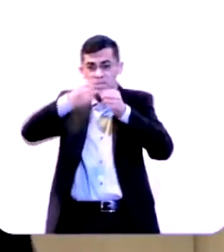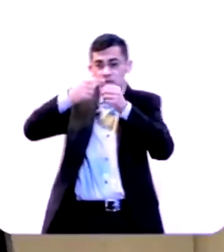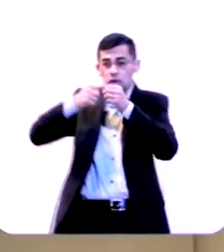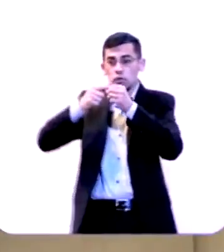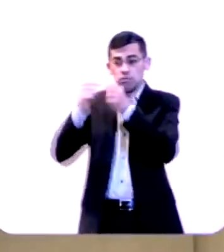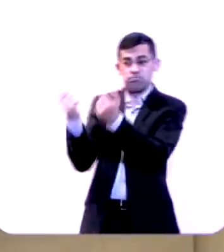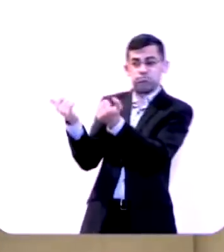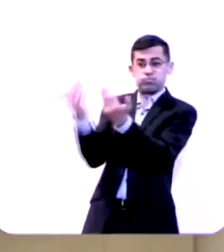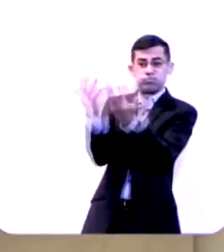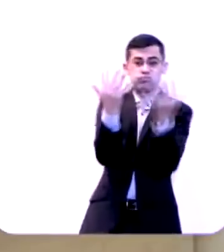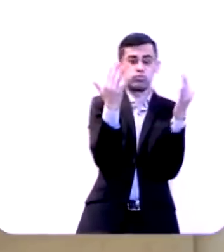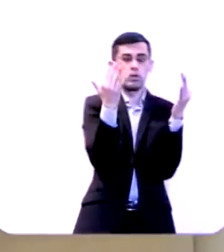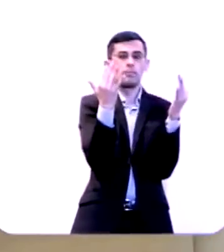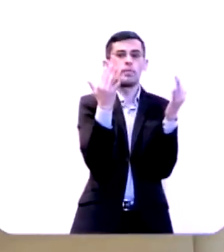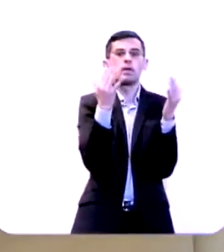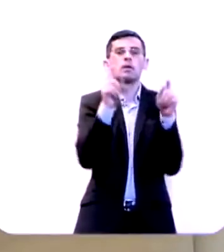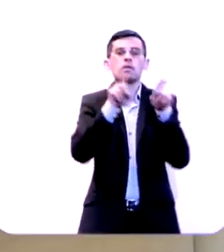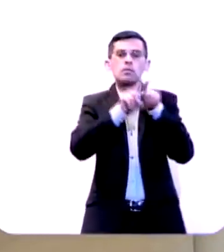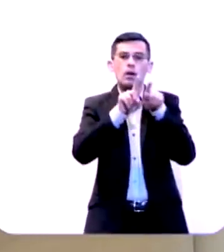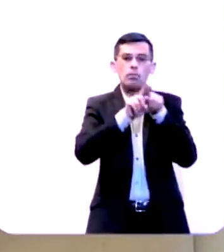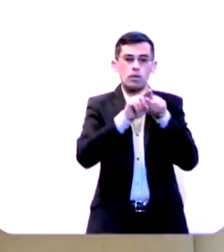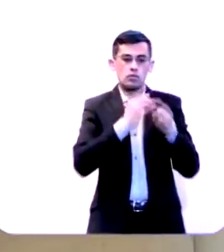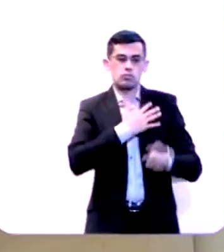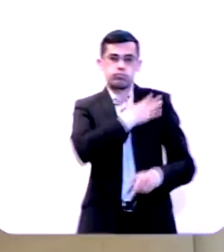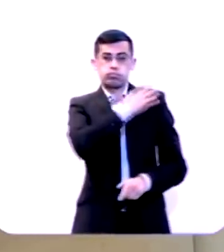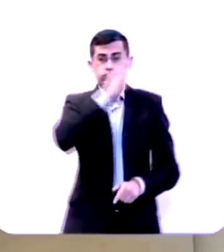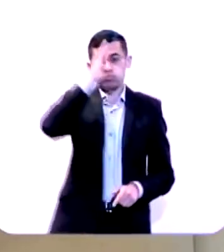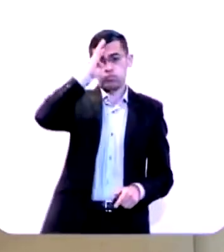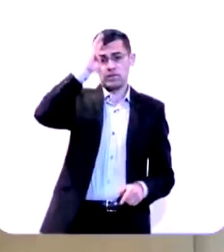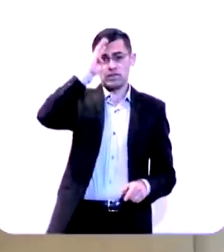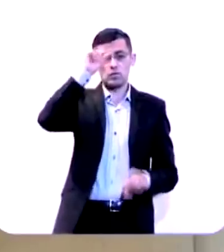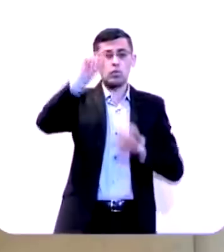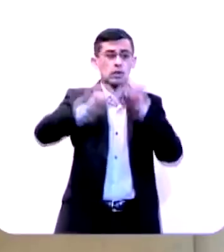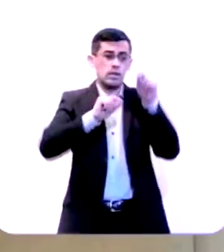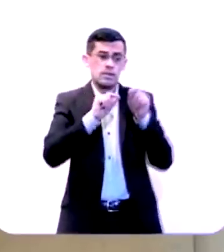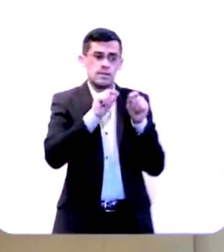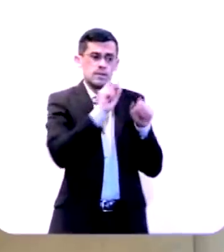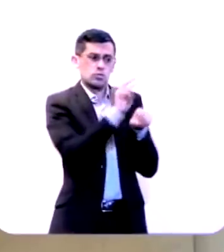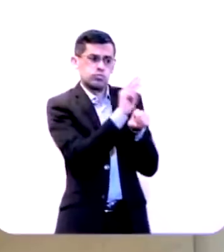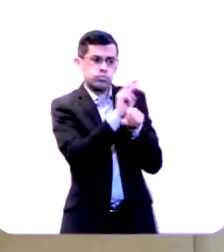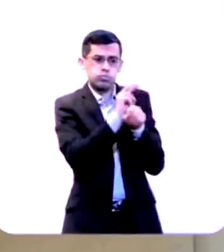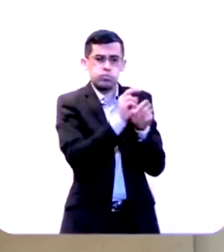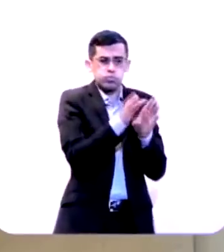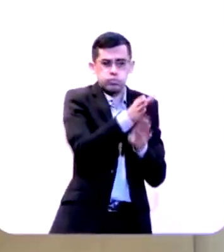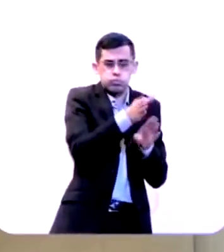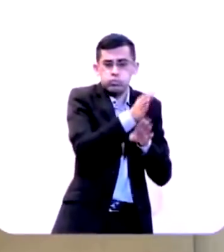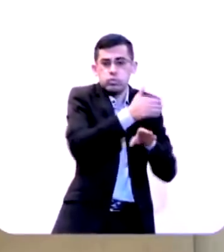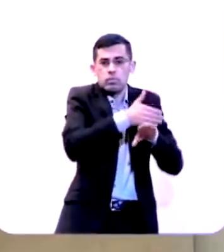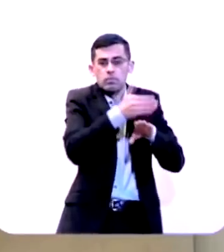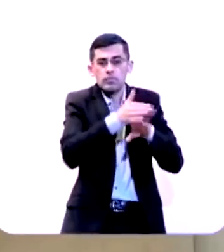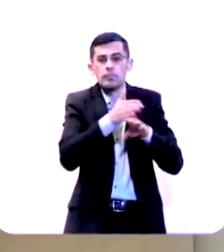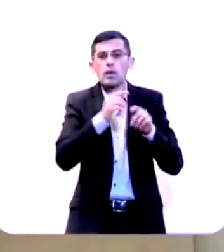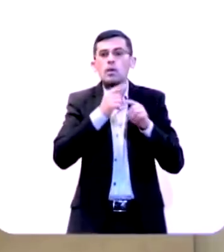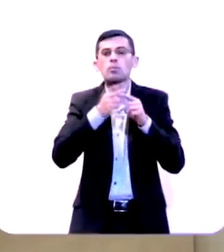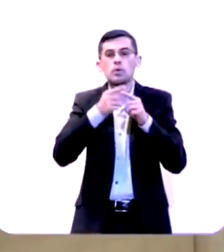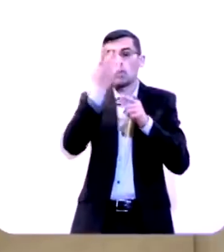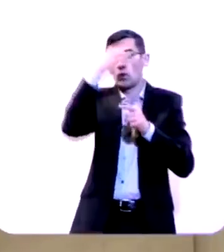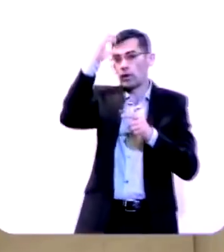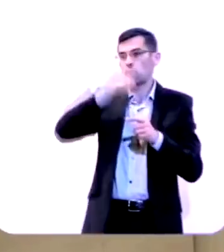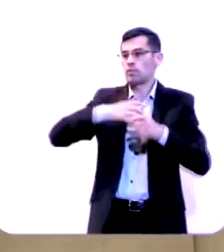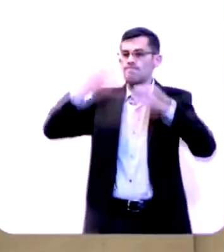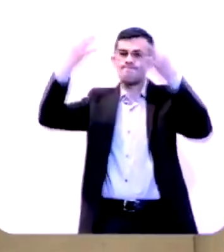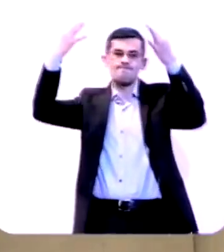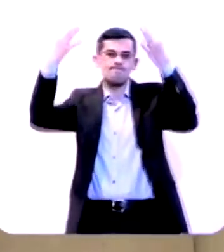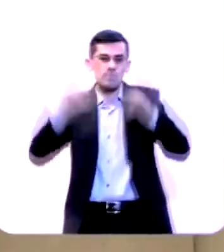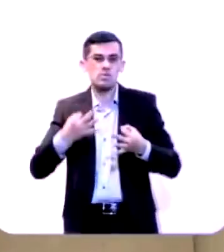ele equipou o seu exército para a guerra porque ele tinha certeza de que alguma